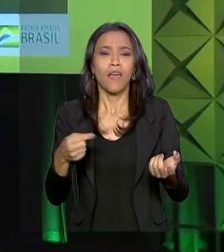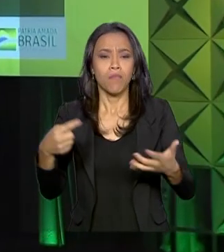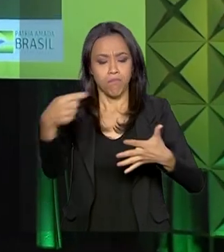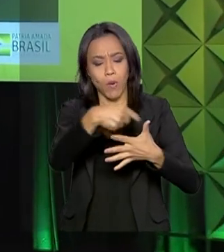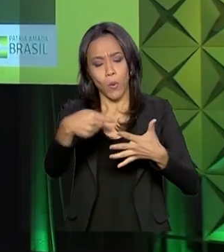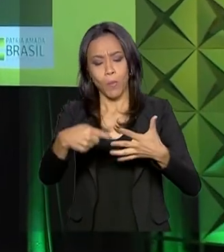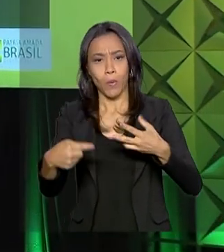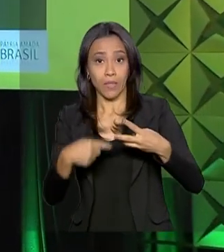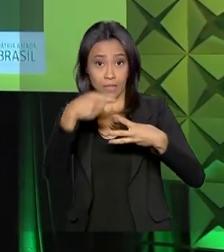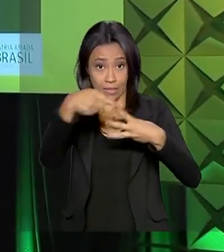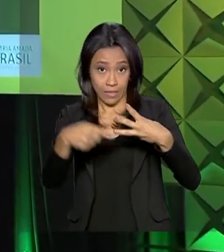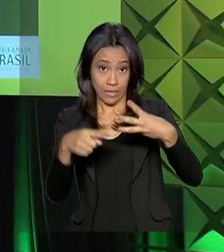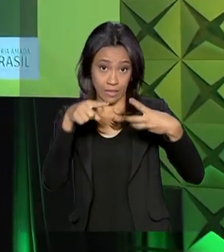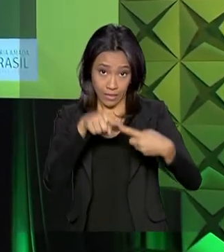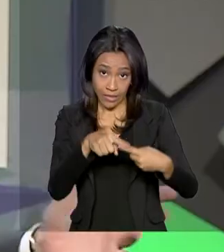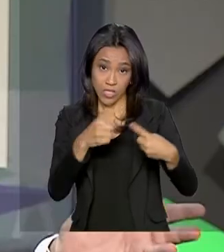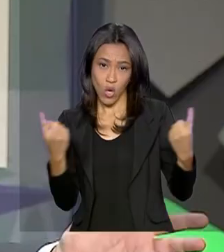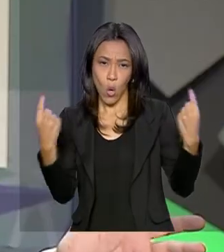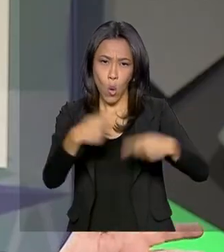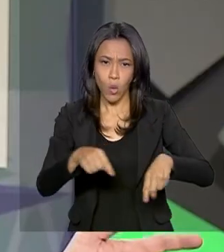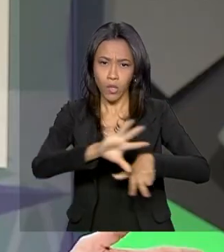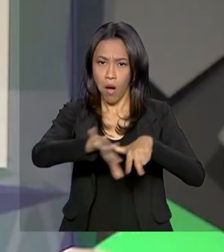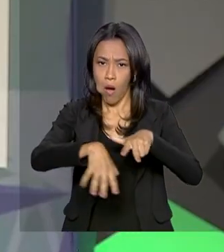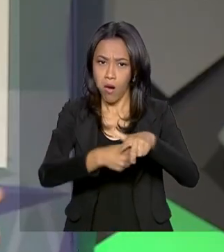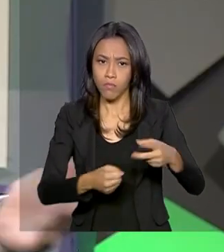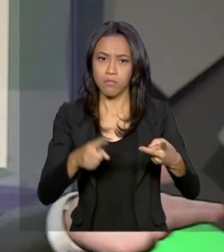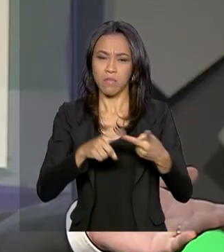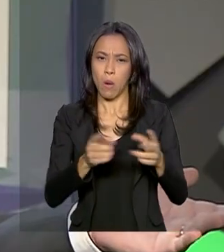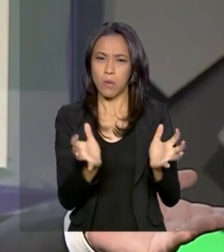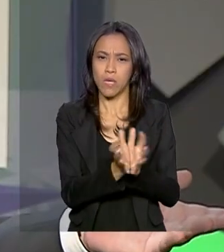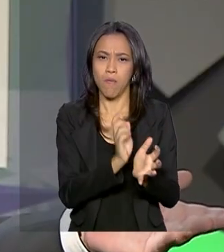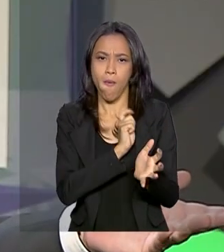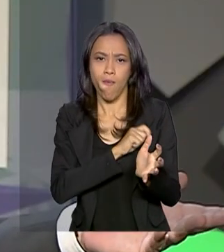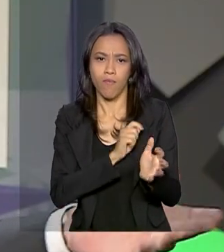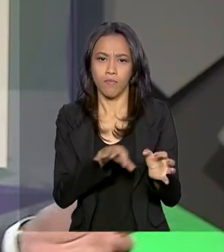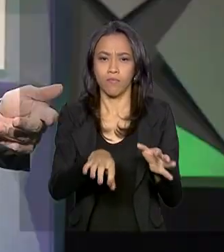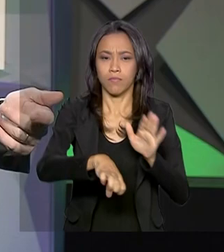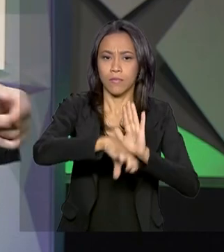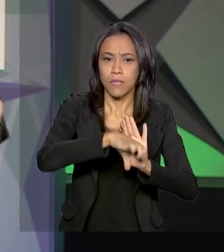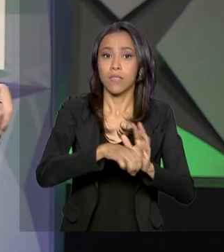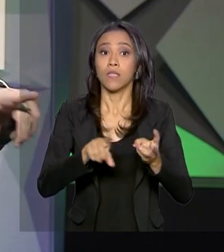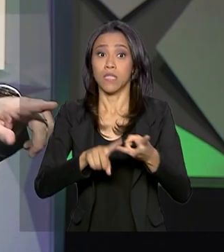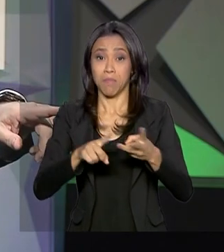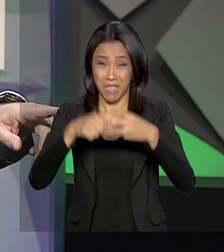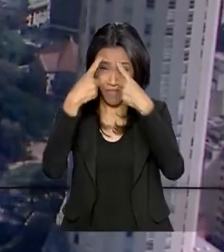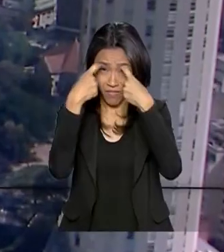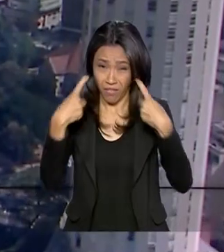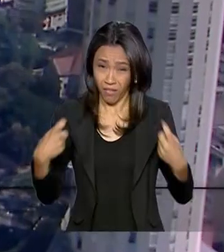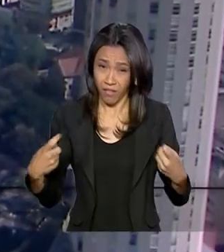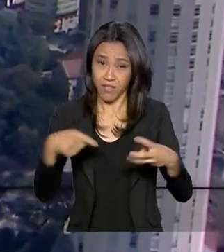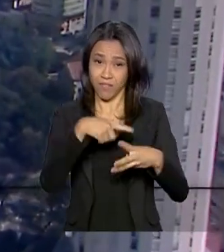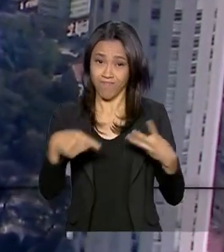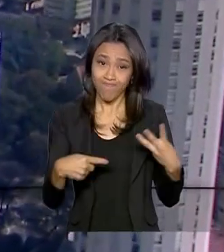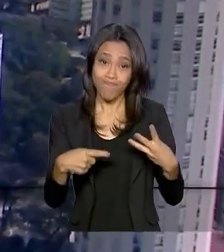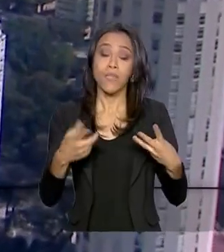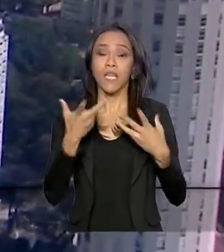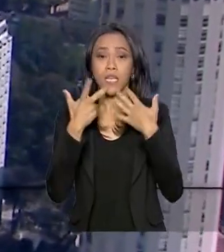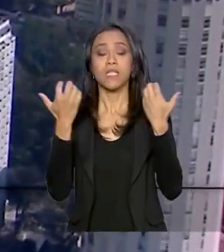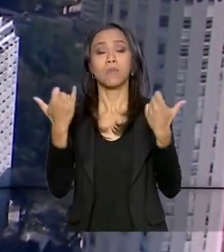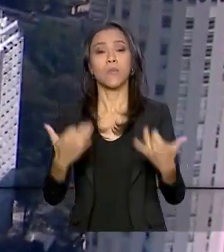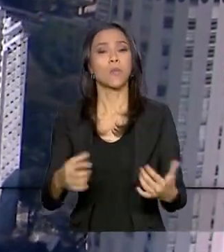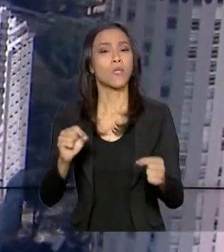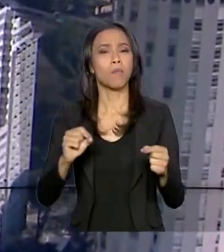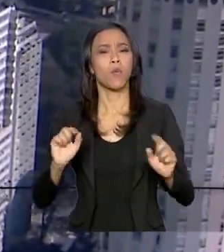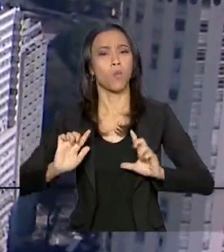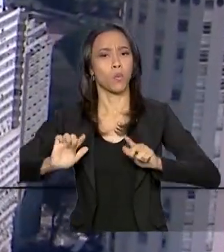três pilares, combate à corrupção, ao crime organizado e à criminalidade violenta. Moro destacou ainda as